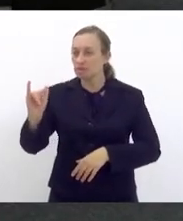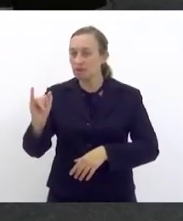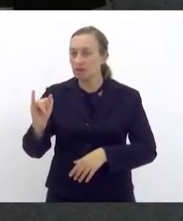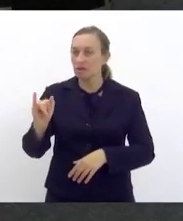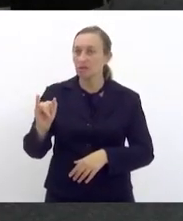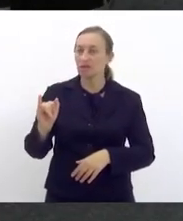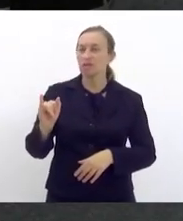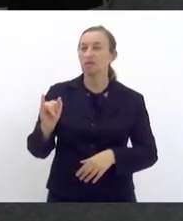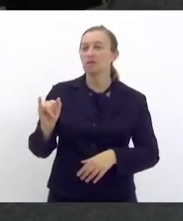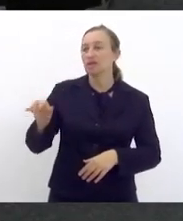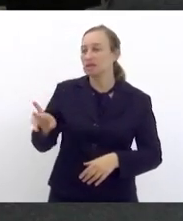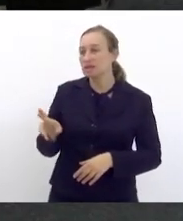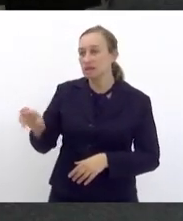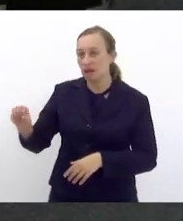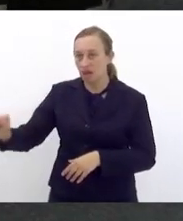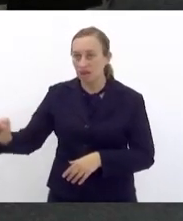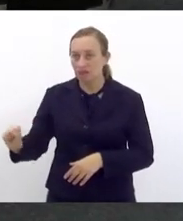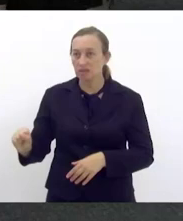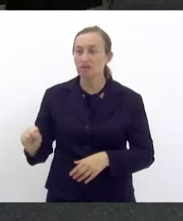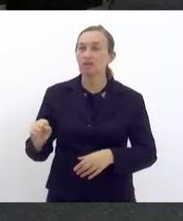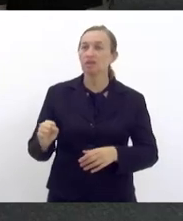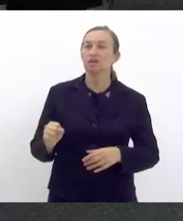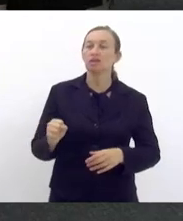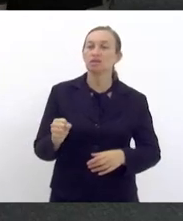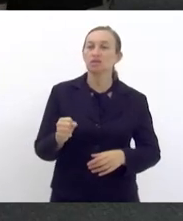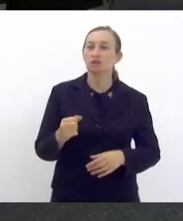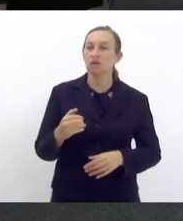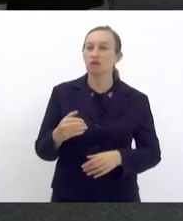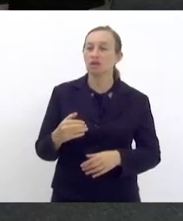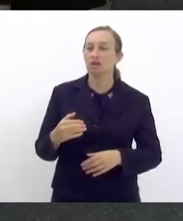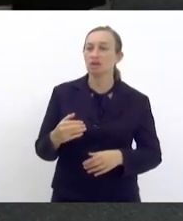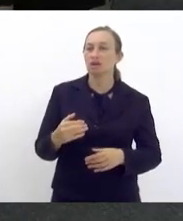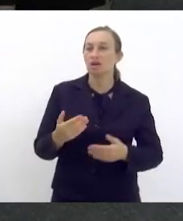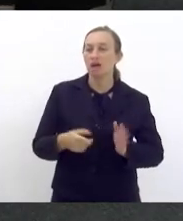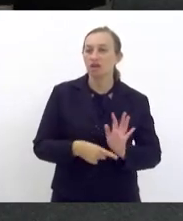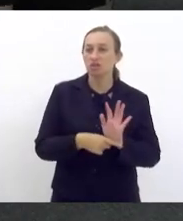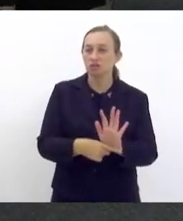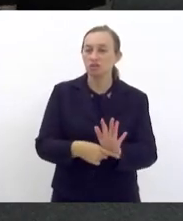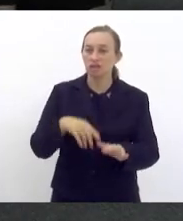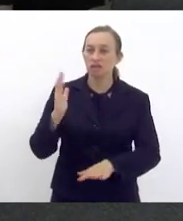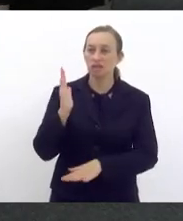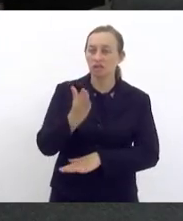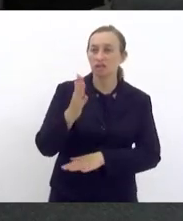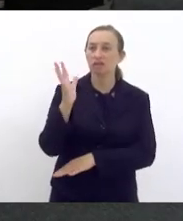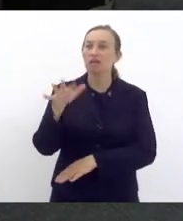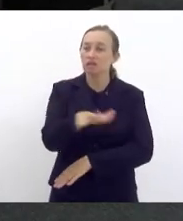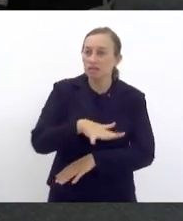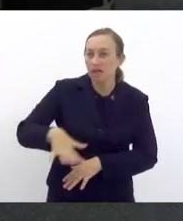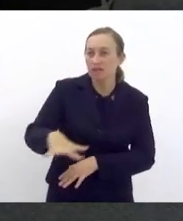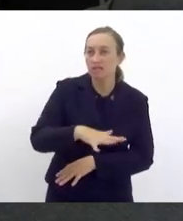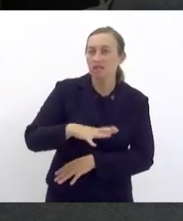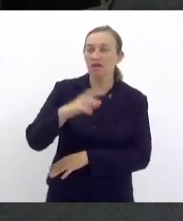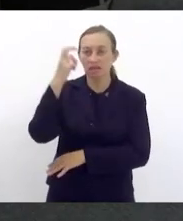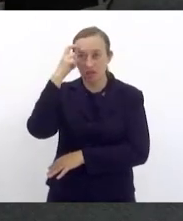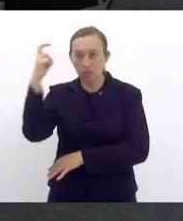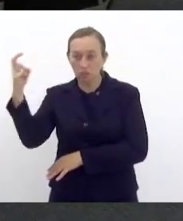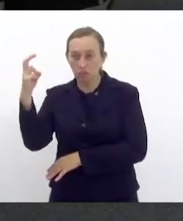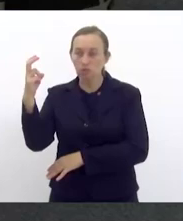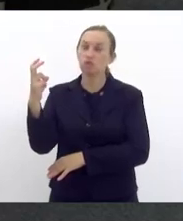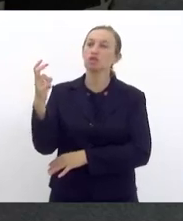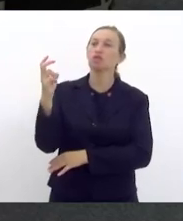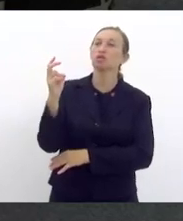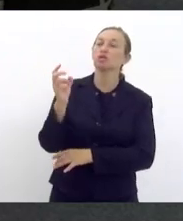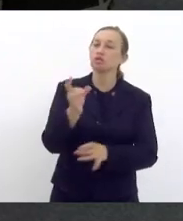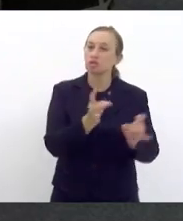serrana e que foi atendido diretamente nas áreas da cultura, do comércio e dos serviços